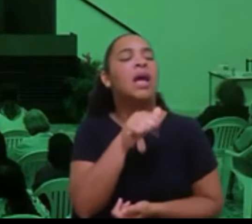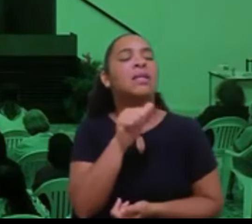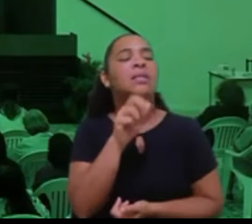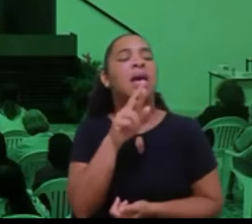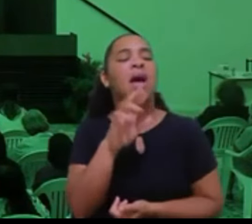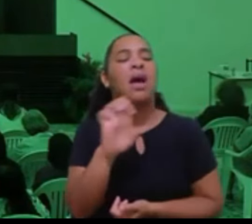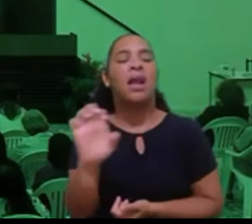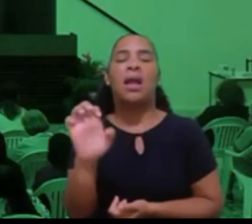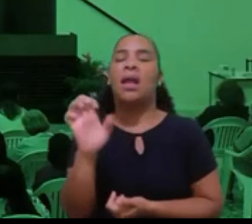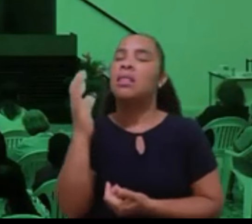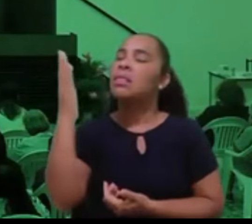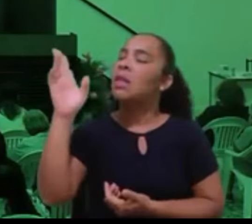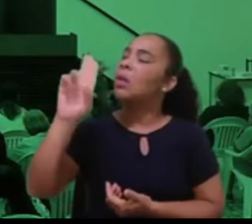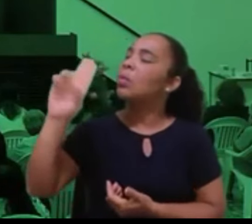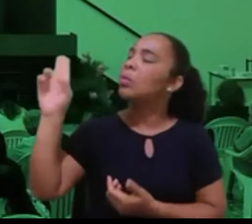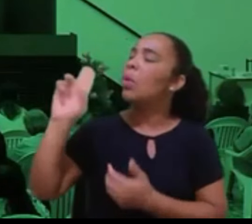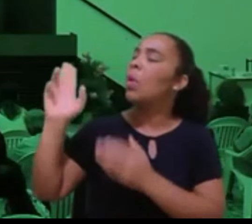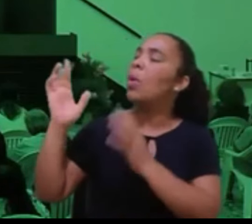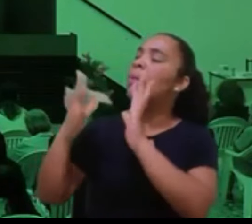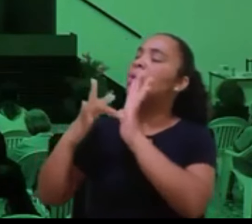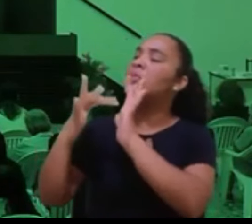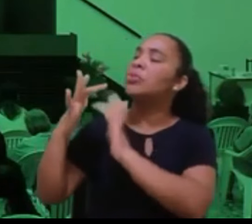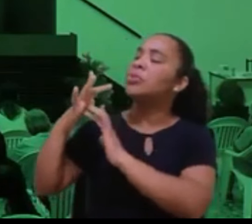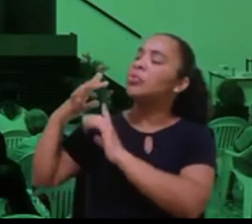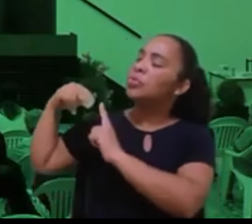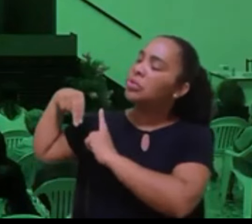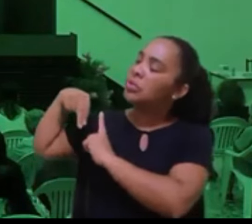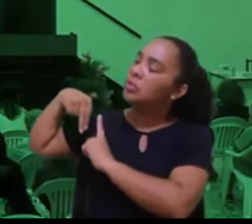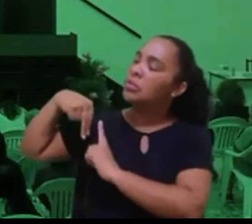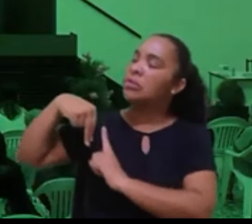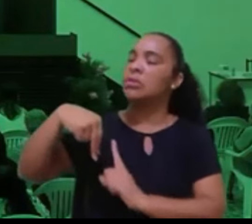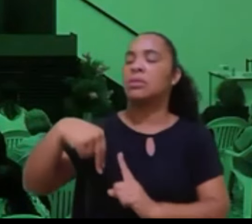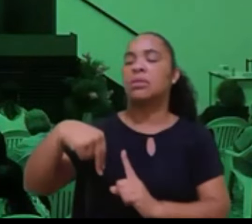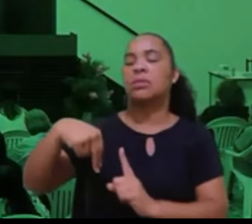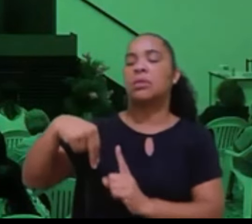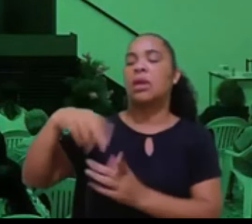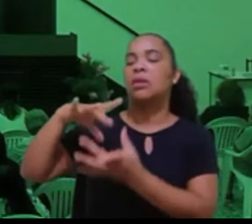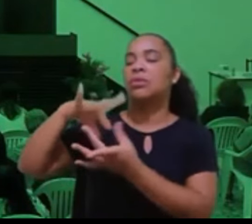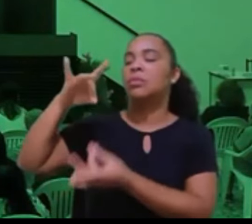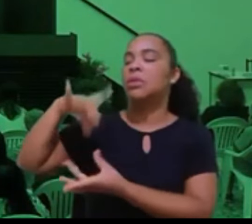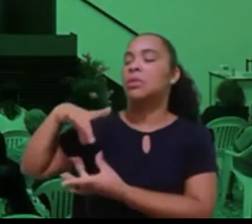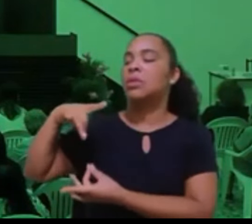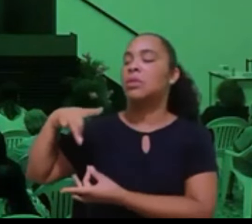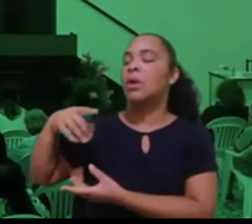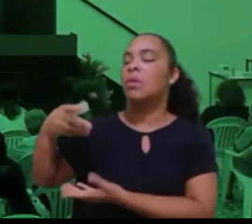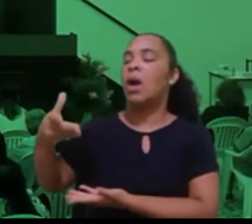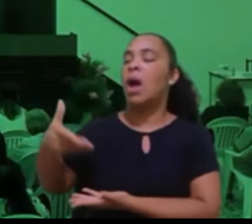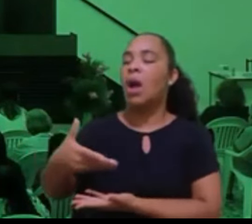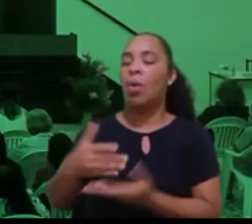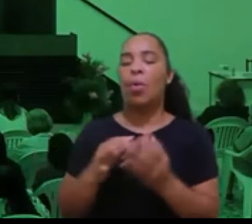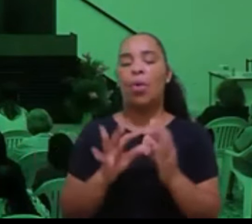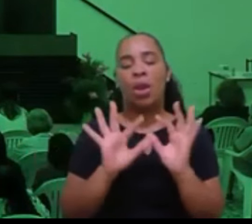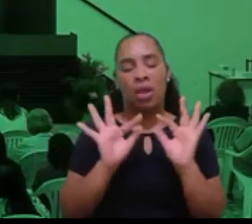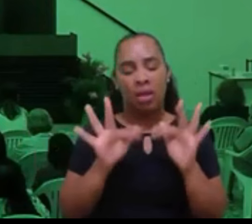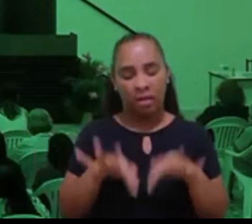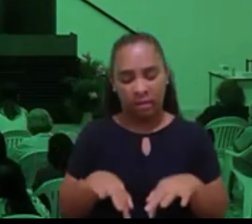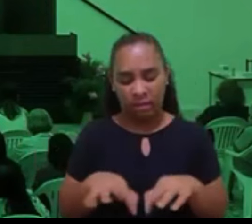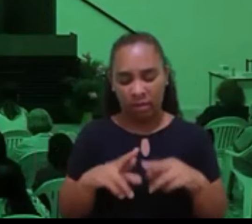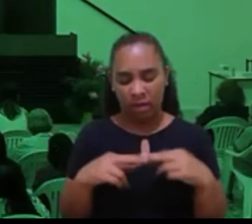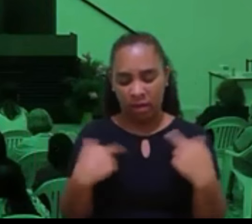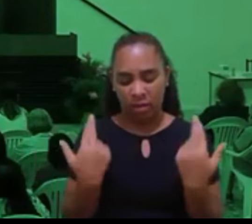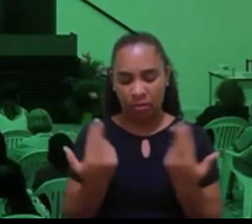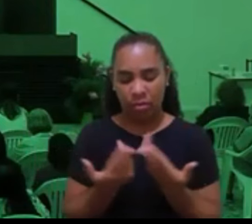e dos guias espirituais, encerramos a reunião desta noite, com